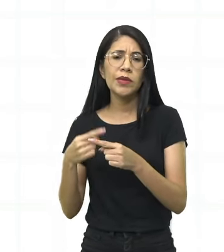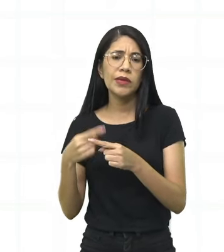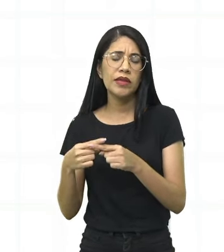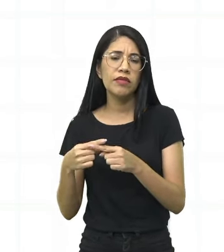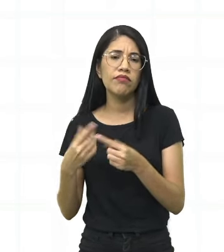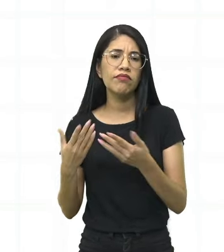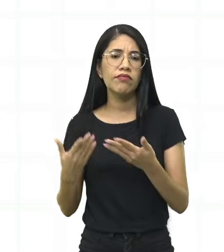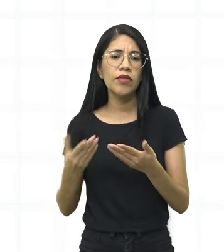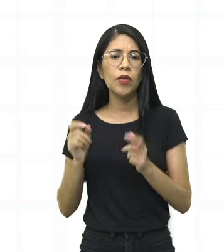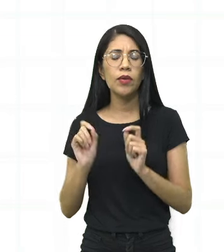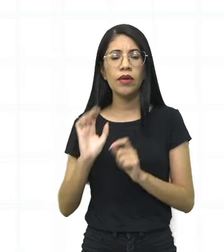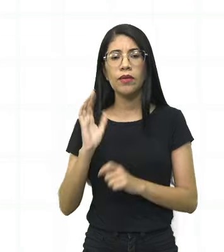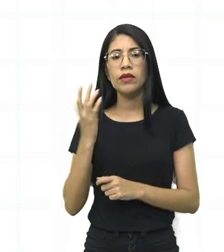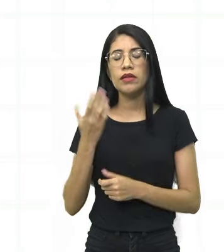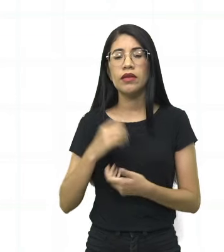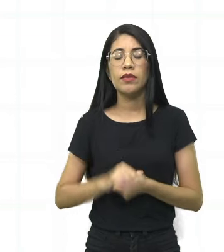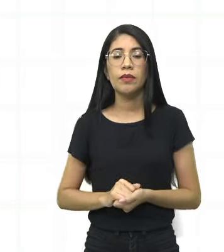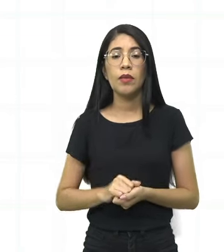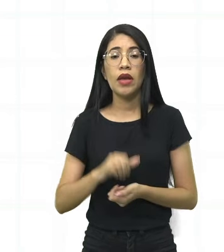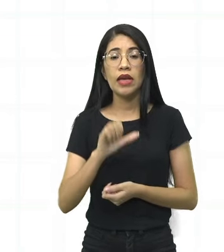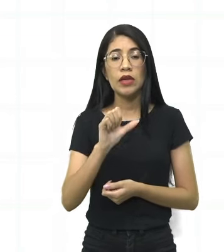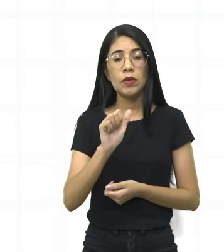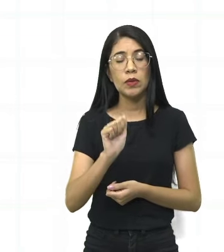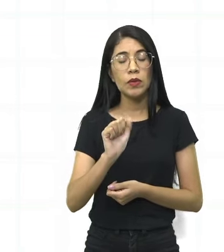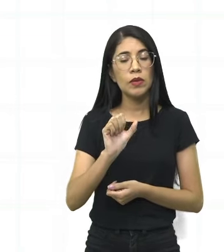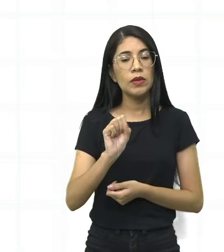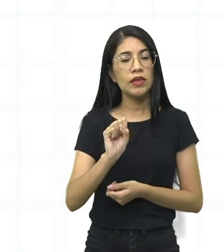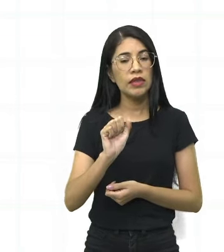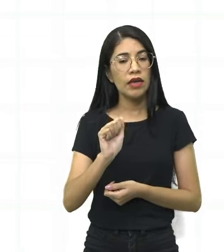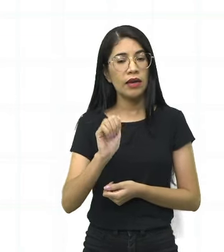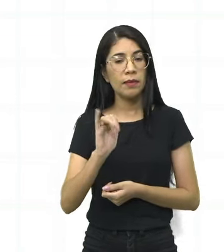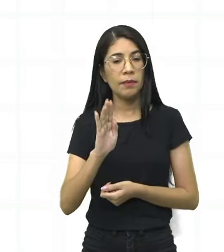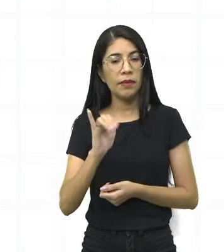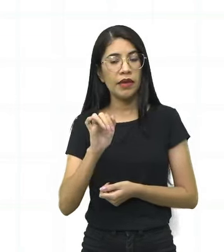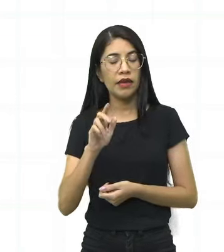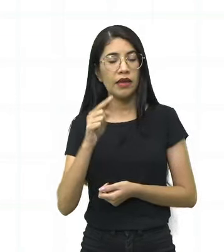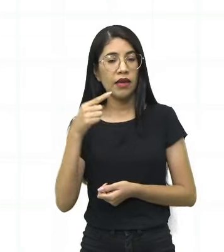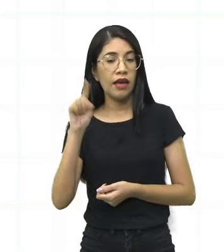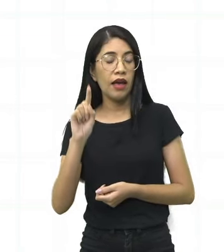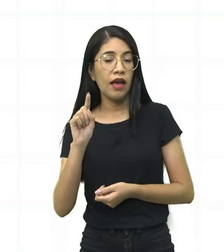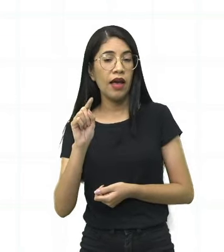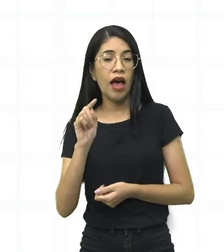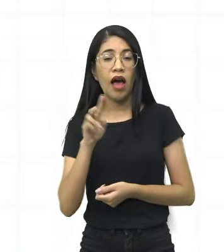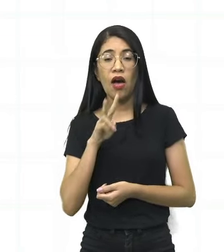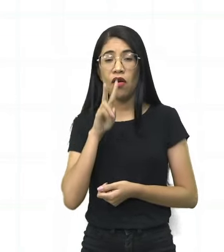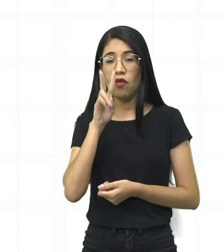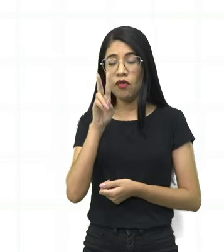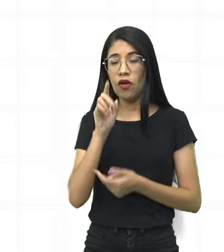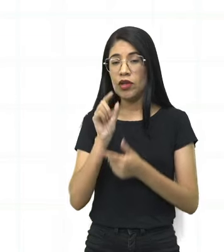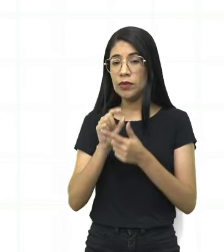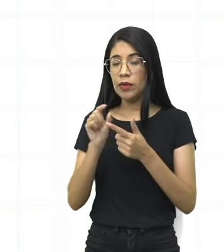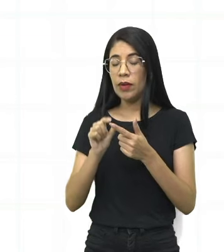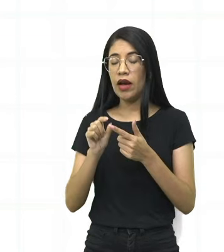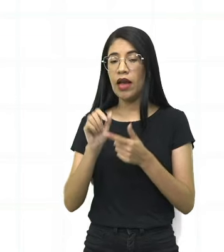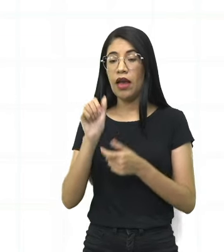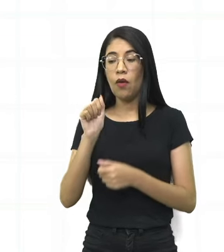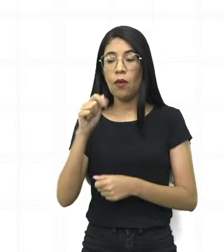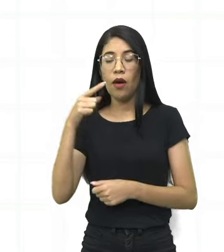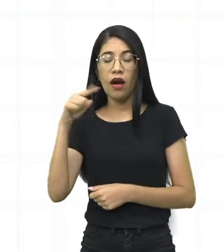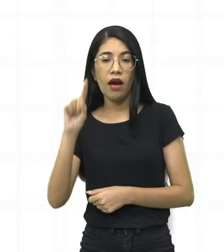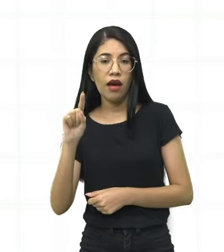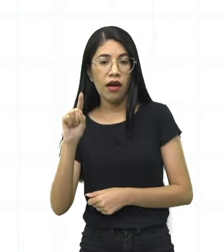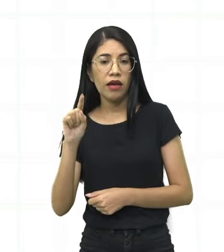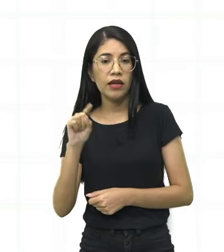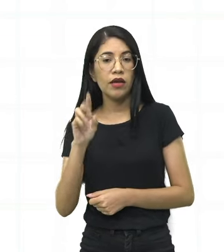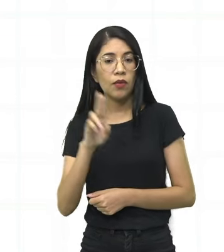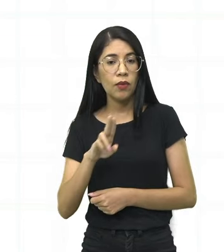tracinho pra marcar isso. Porque sabiá, a sílaba tônica de sabiá, é a última, Sabiá, tem até